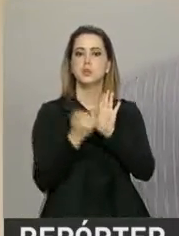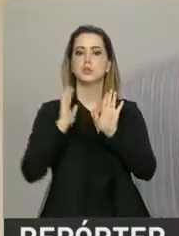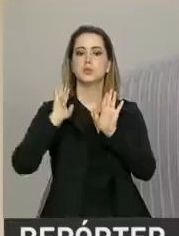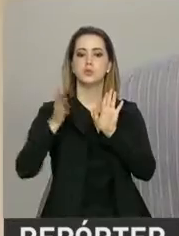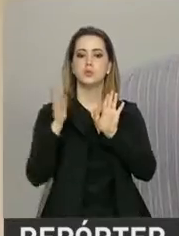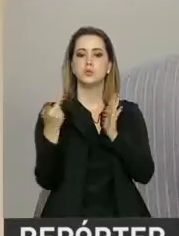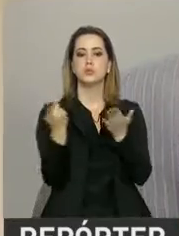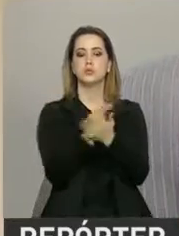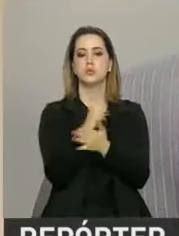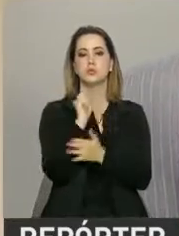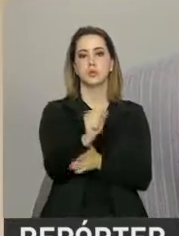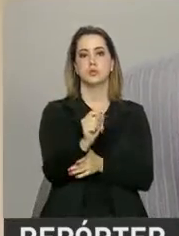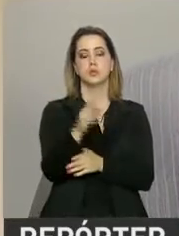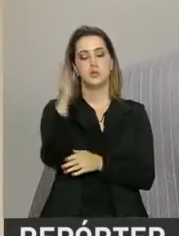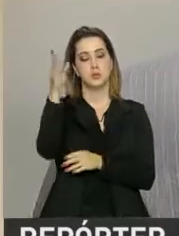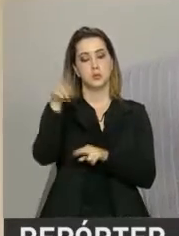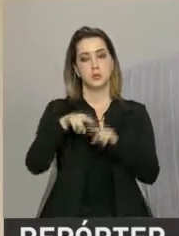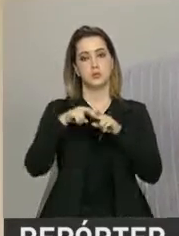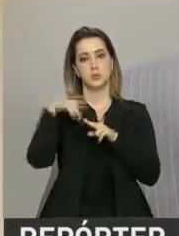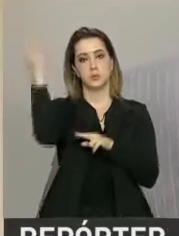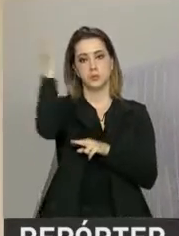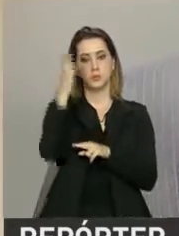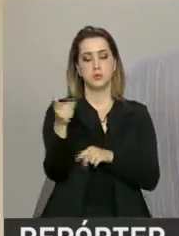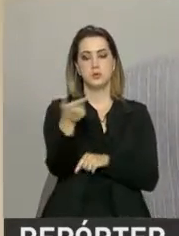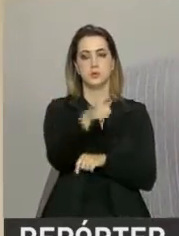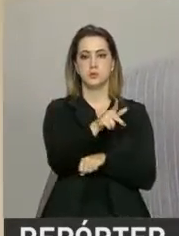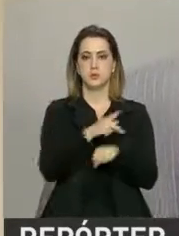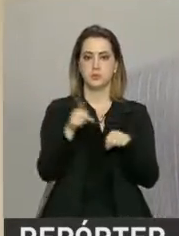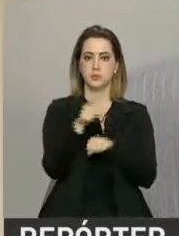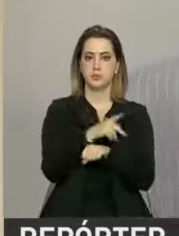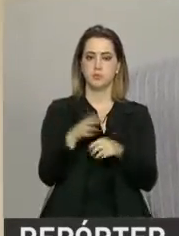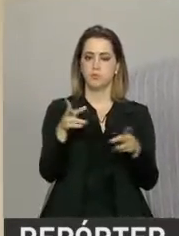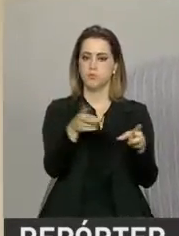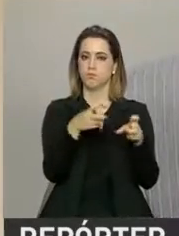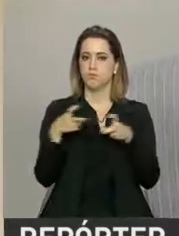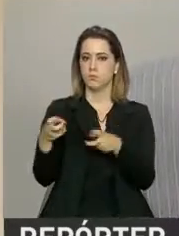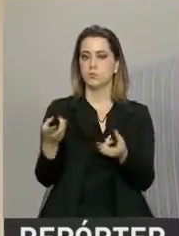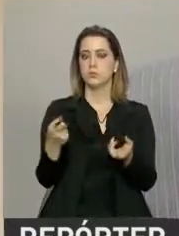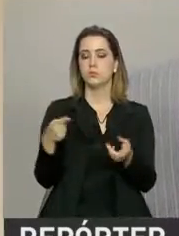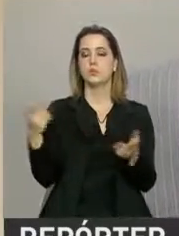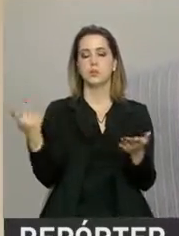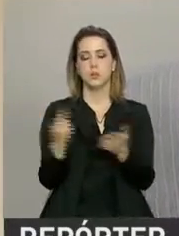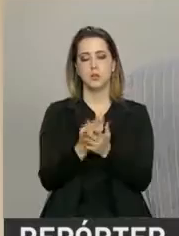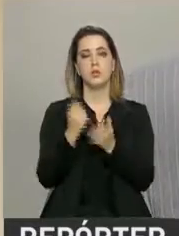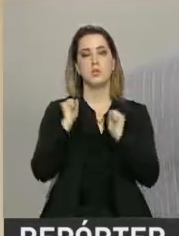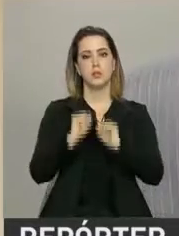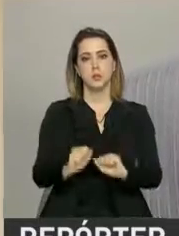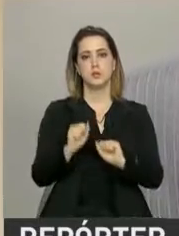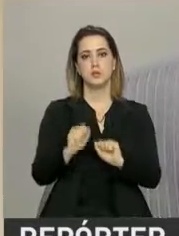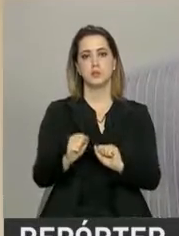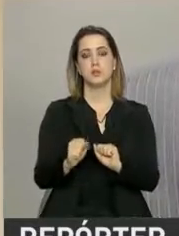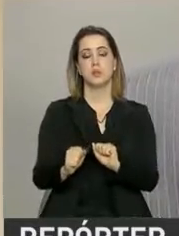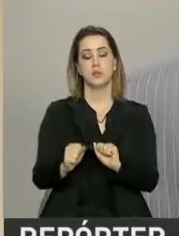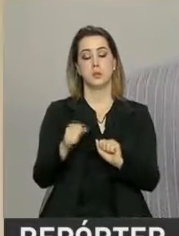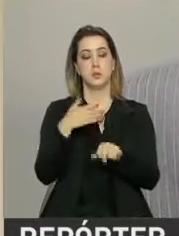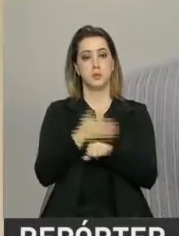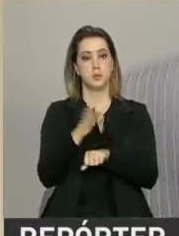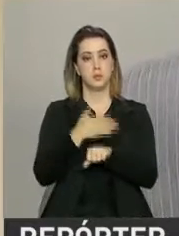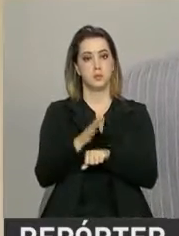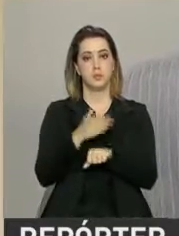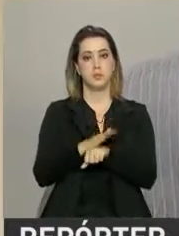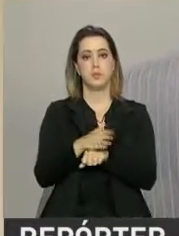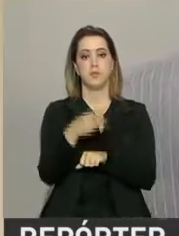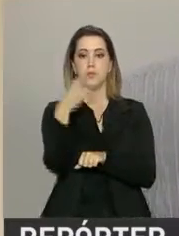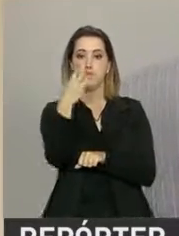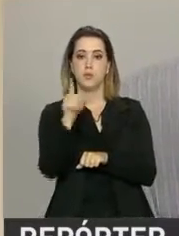desenvolvido pelo Brasil no exterior. E a expectativa é que ele permita a capacitação de cerca